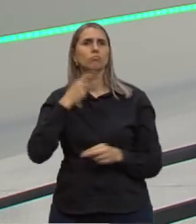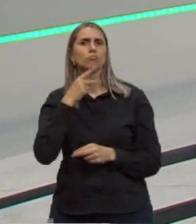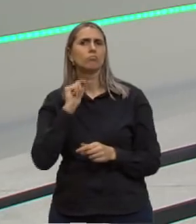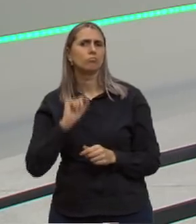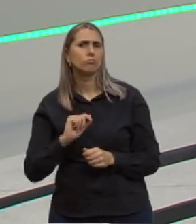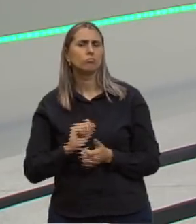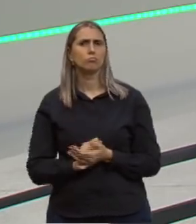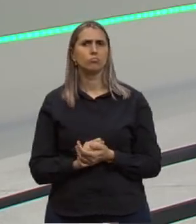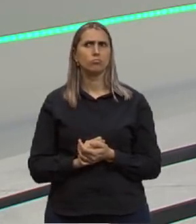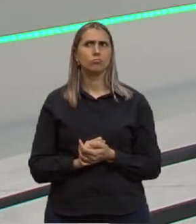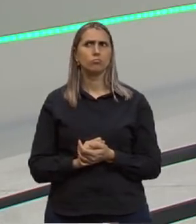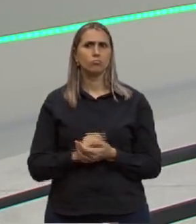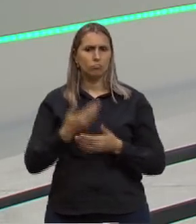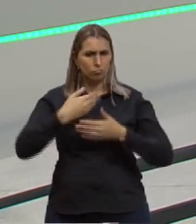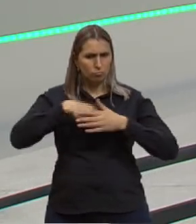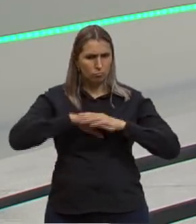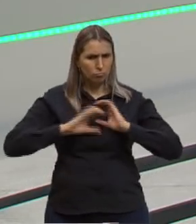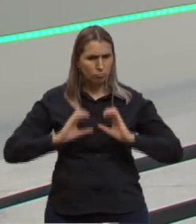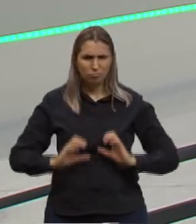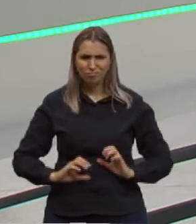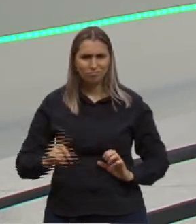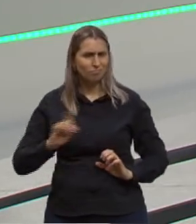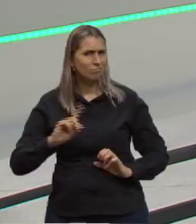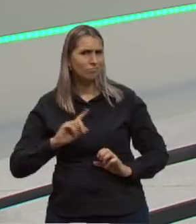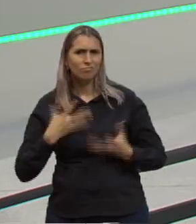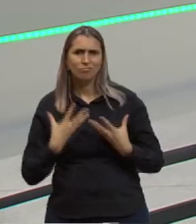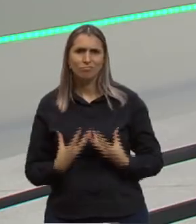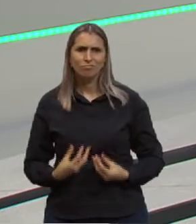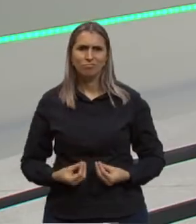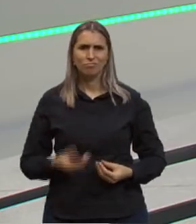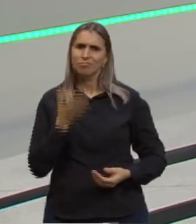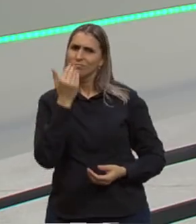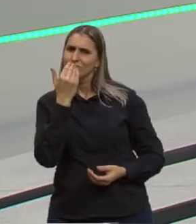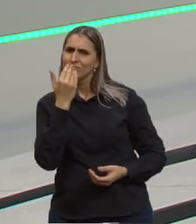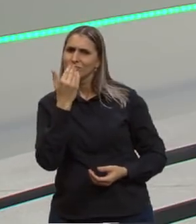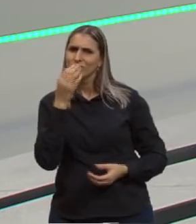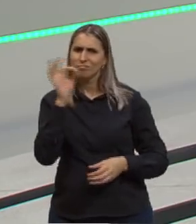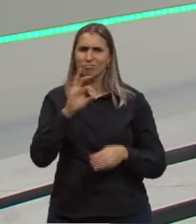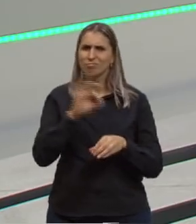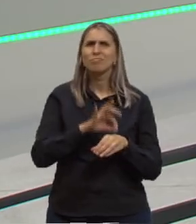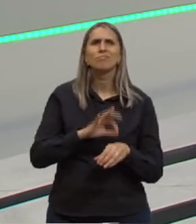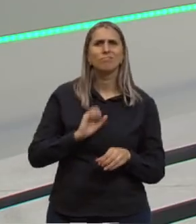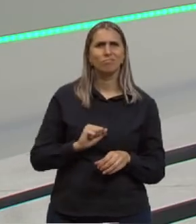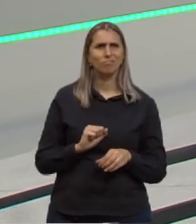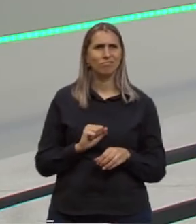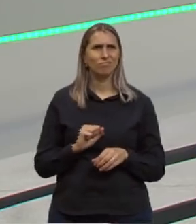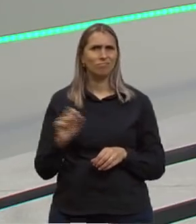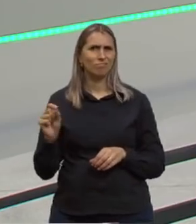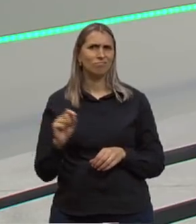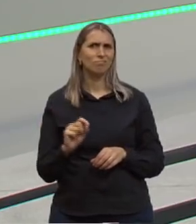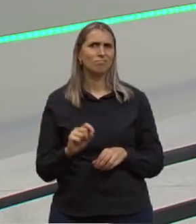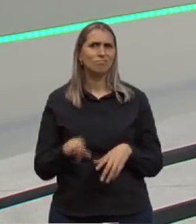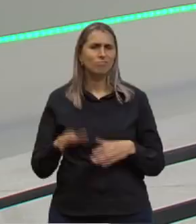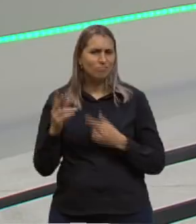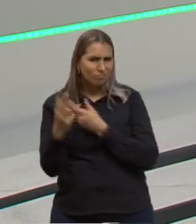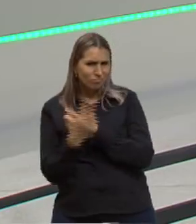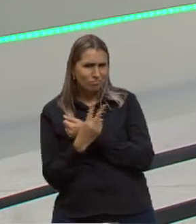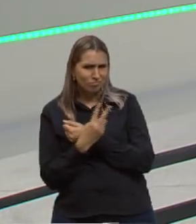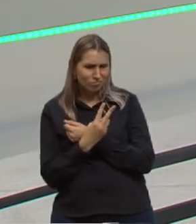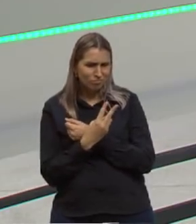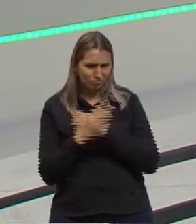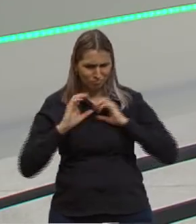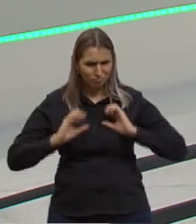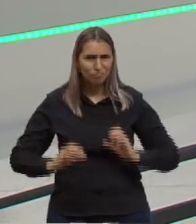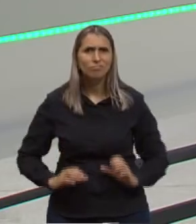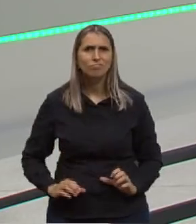guarda o meu corpo, não deixa que o meu corpo sirva de alimento para moscas, protege ele e tal.